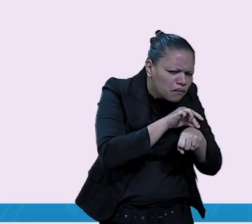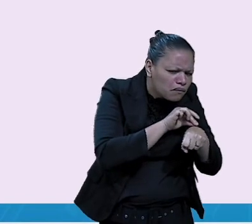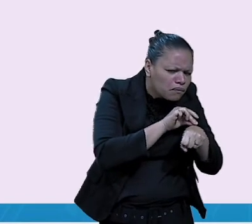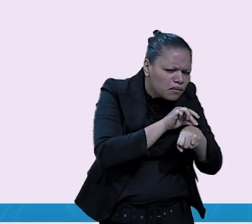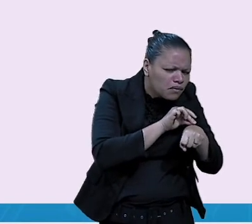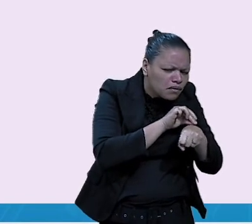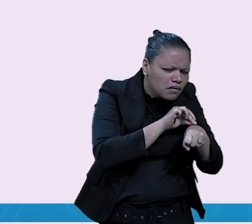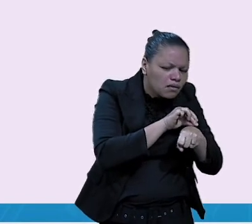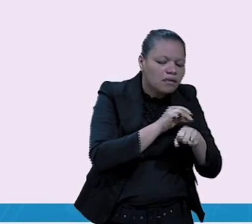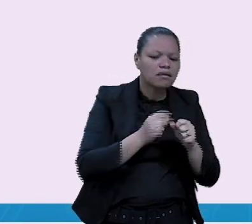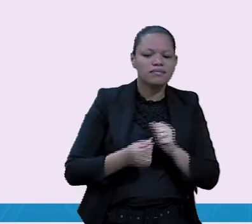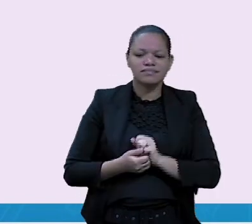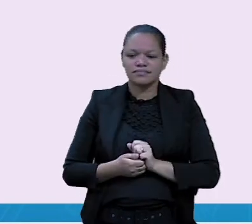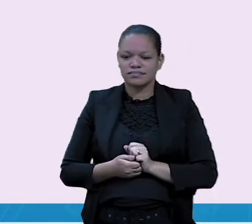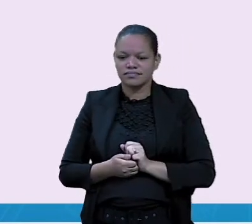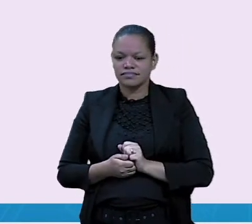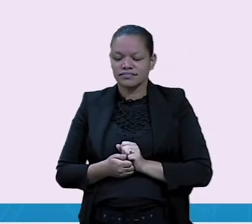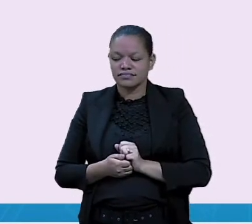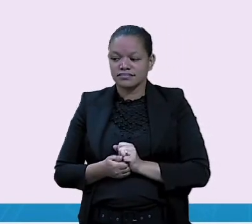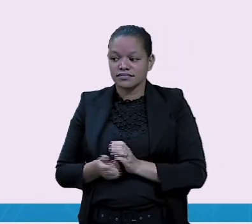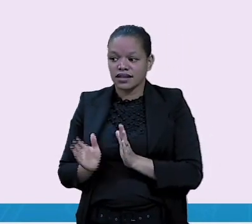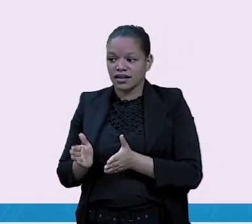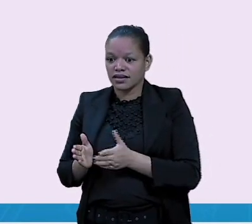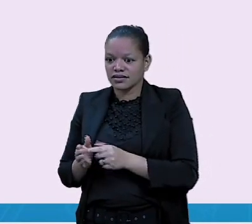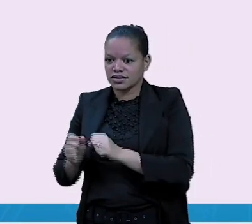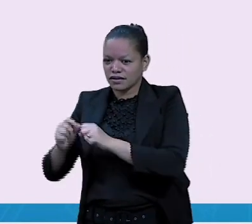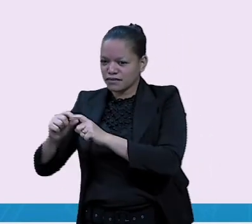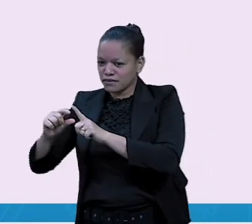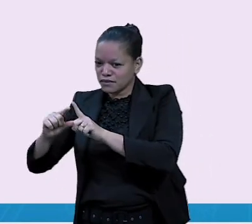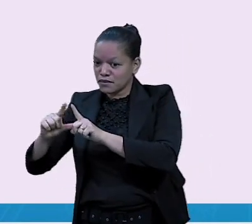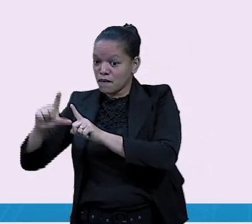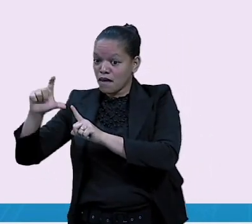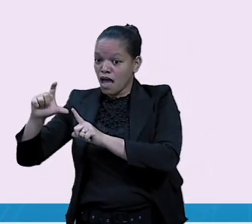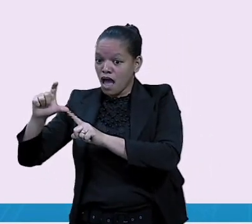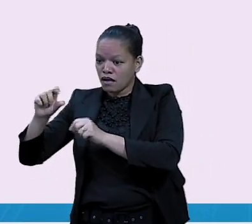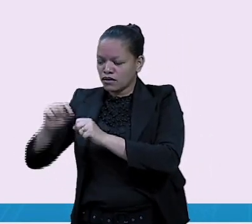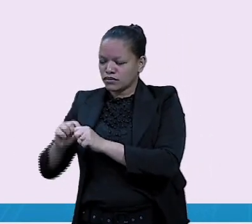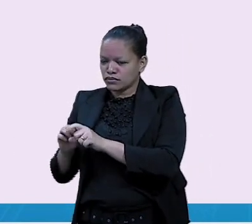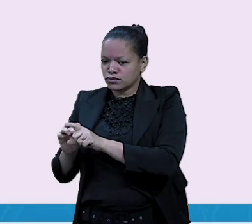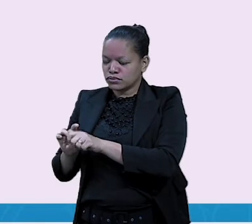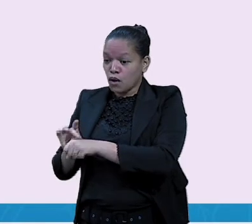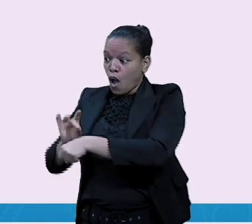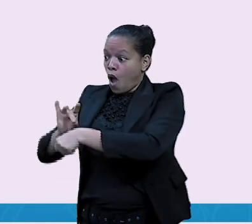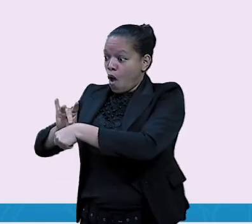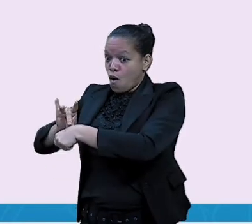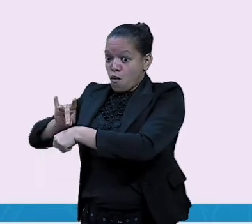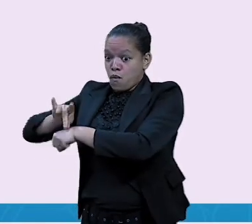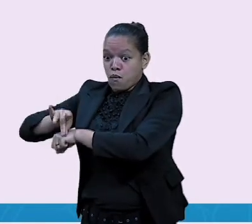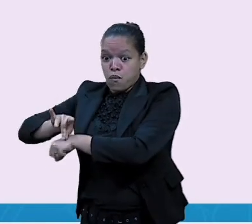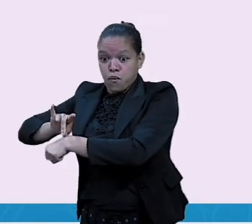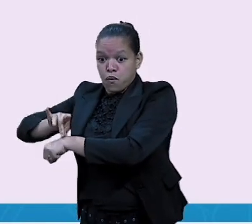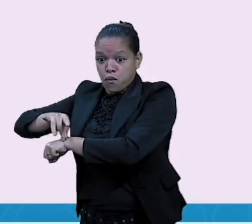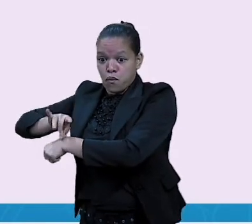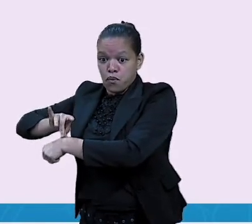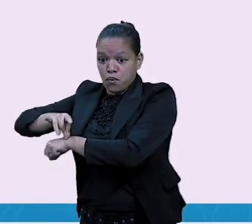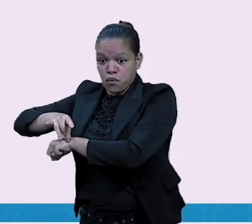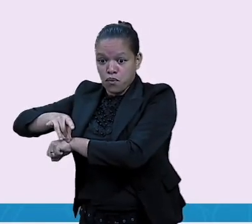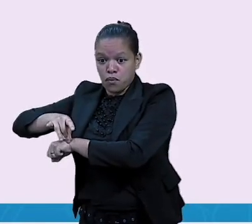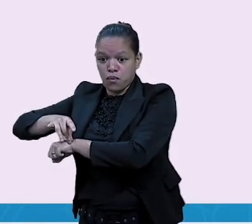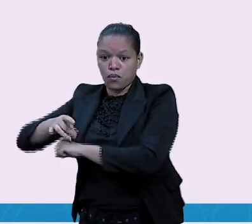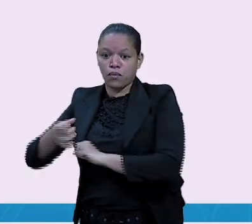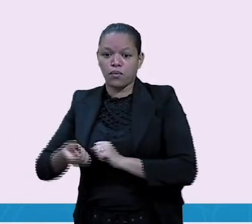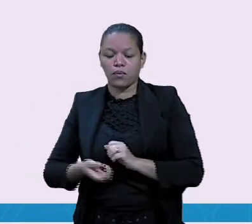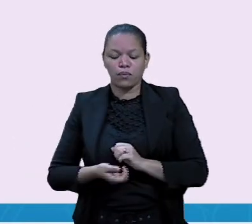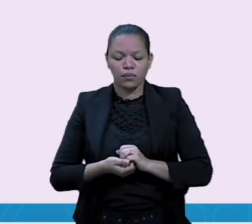Formiguinha. E o aumentativo, quando é aquela formiga maior, né, fora, maior do que o normal, a gente fala